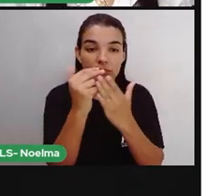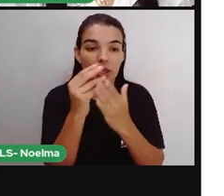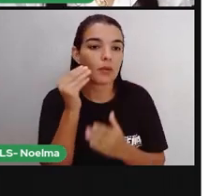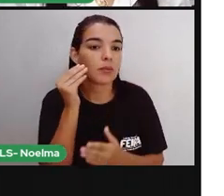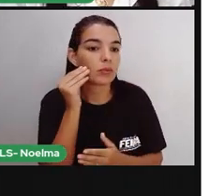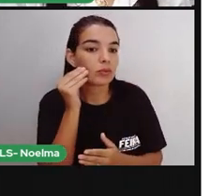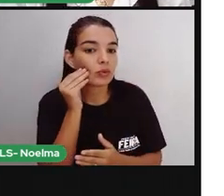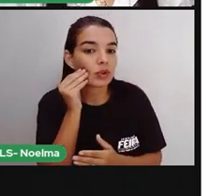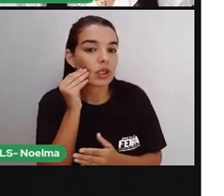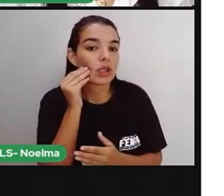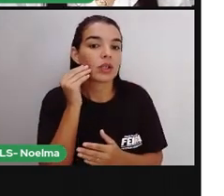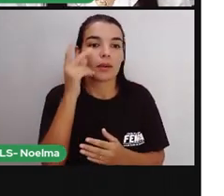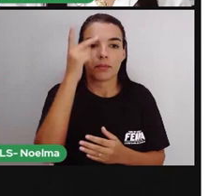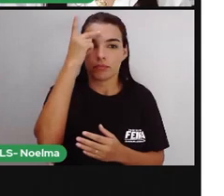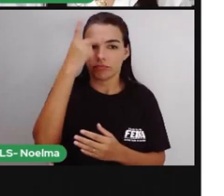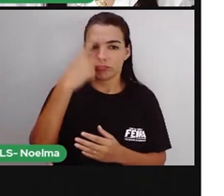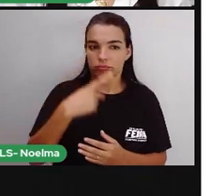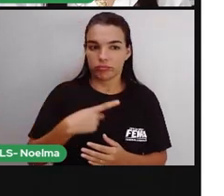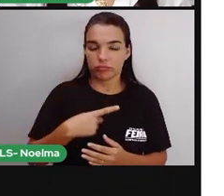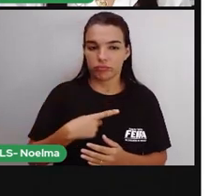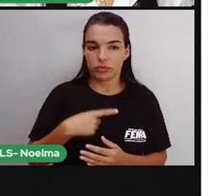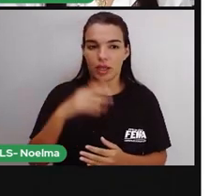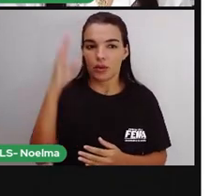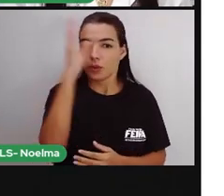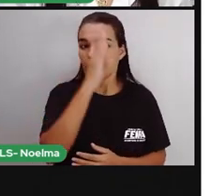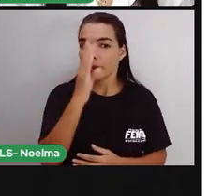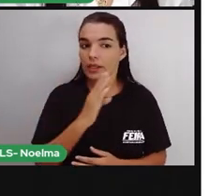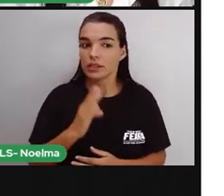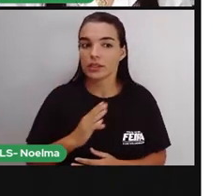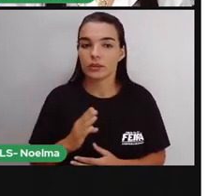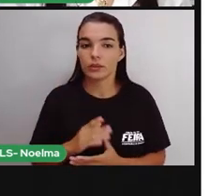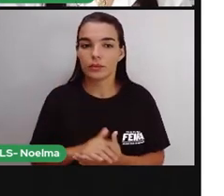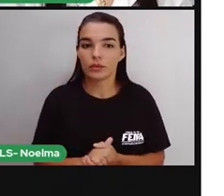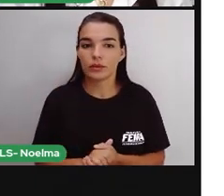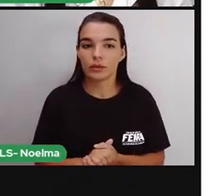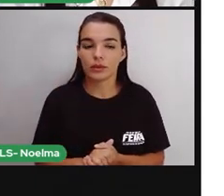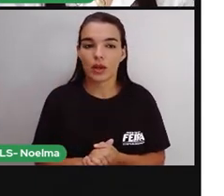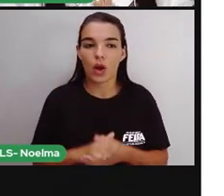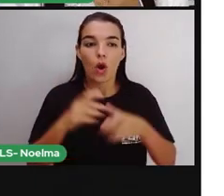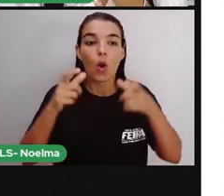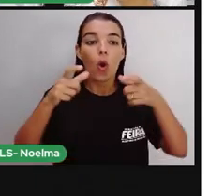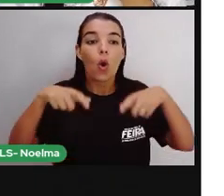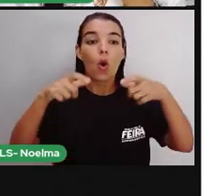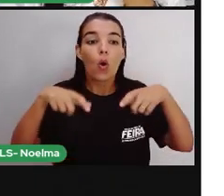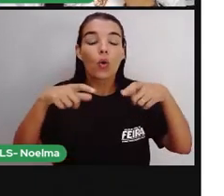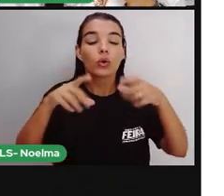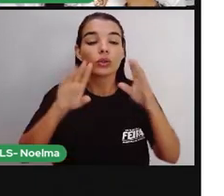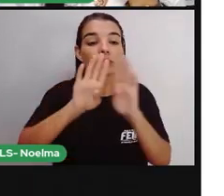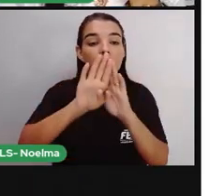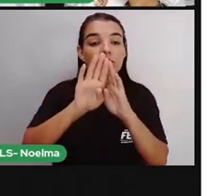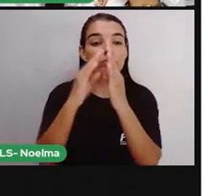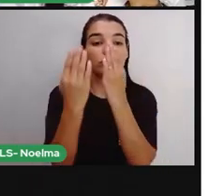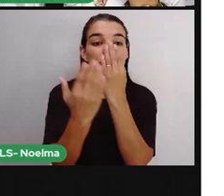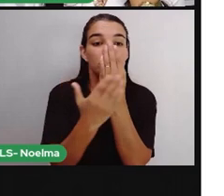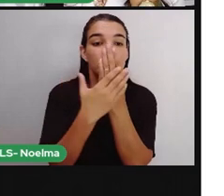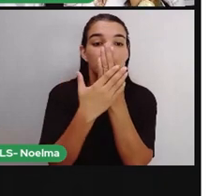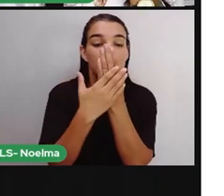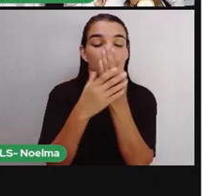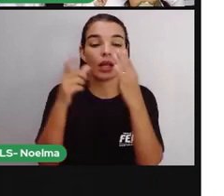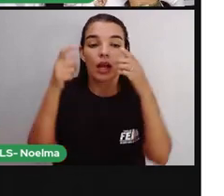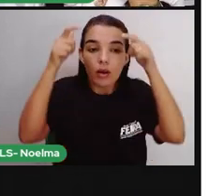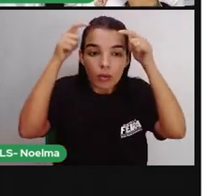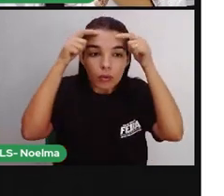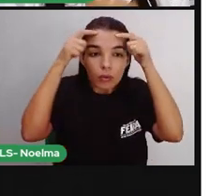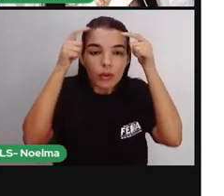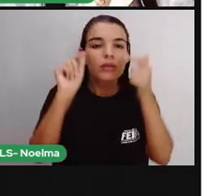desde a implantação, esse símbolo aqui. Onde é que está o reverso dele? Onde é que está o coroa?